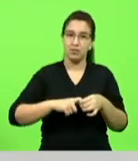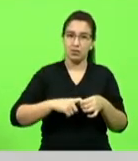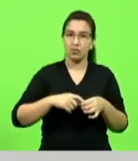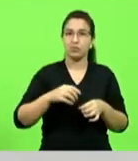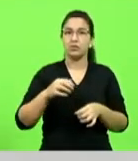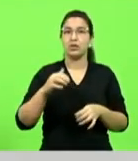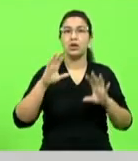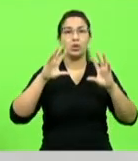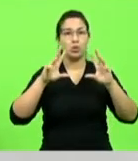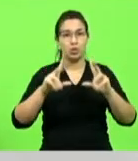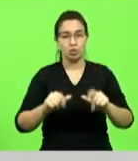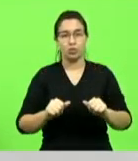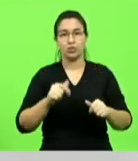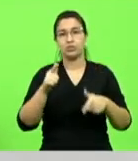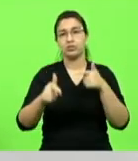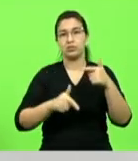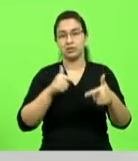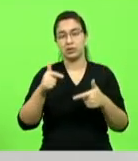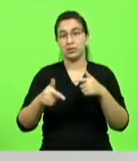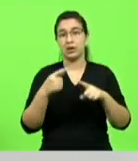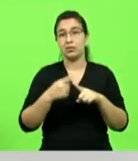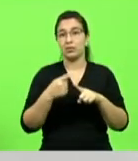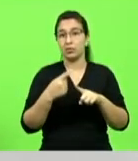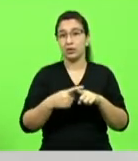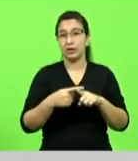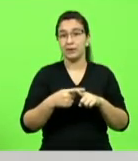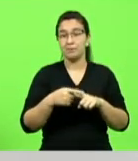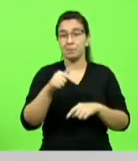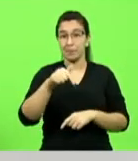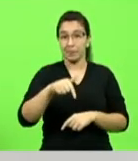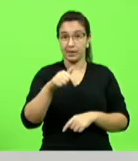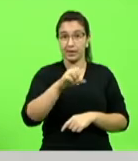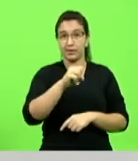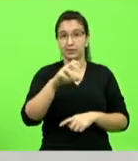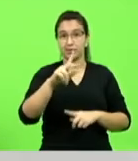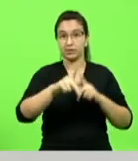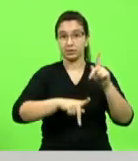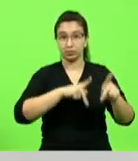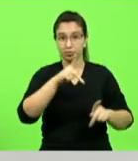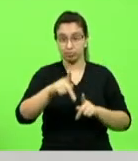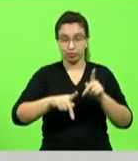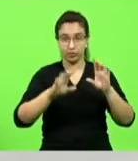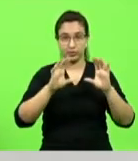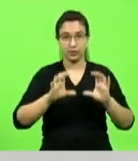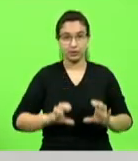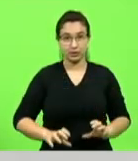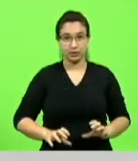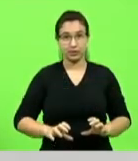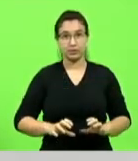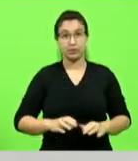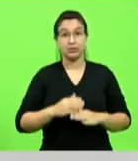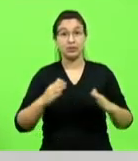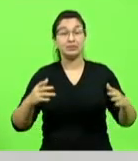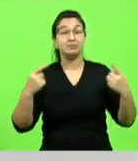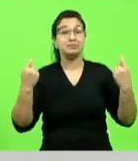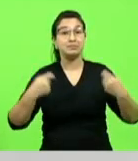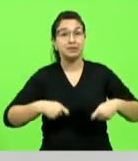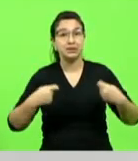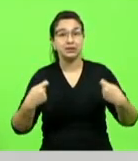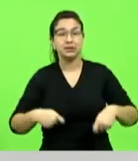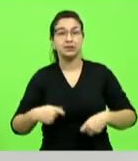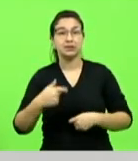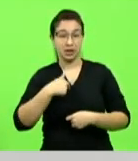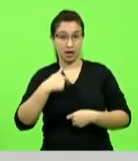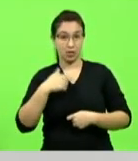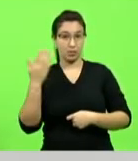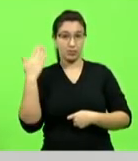profissionais porque o povo catarinense o nosso o cidadão catarinense eu preciso eu já precisei